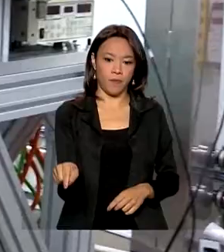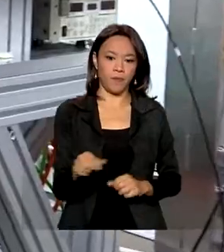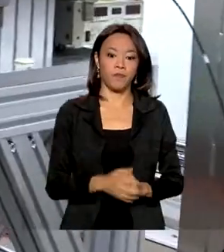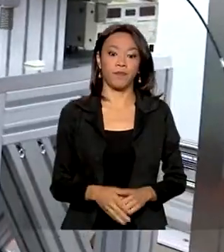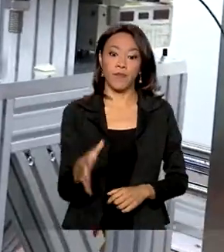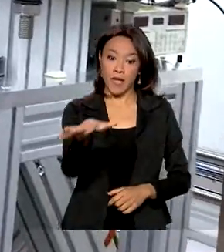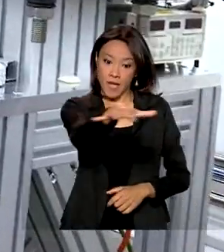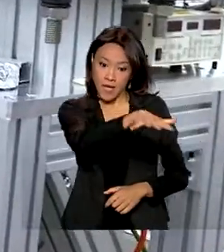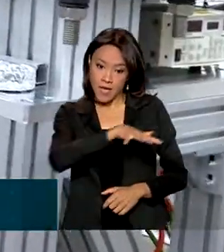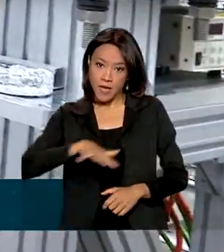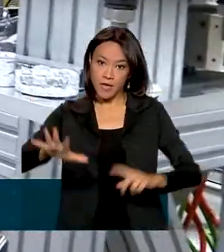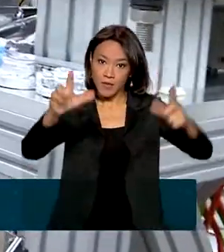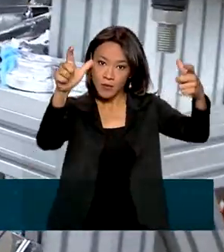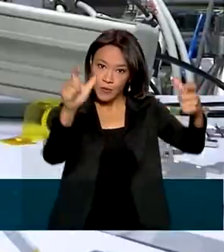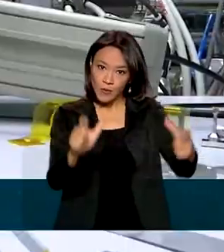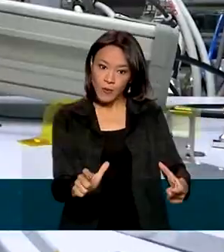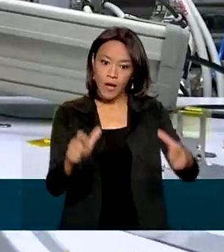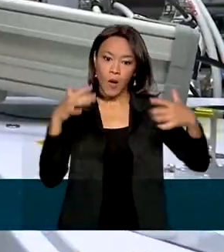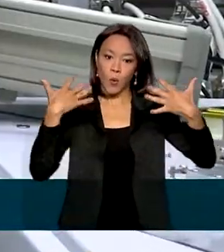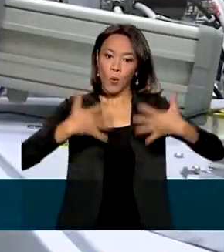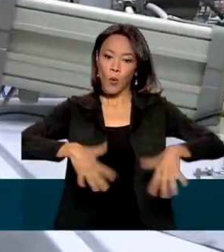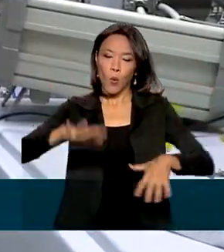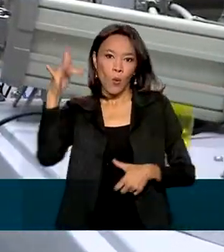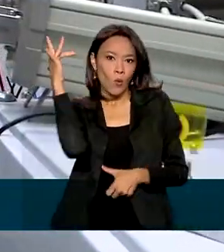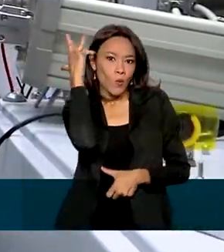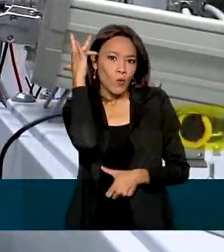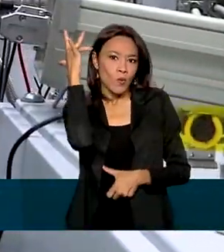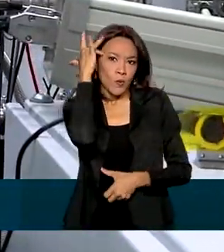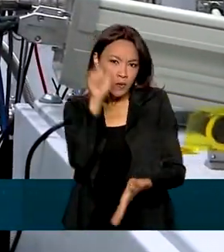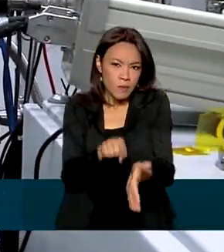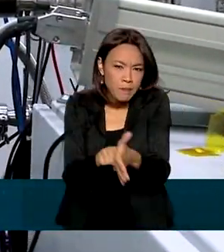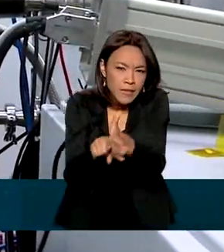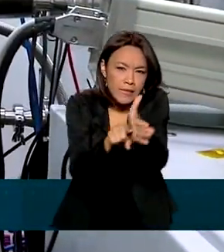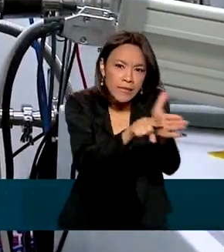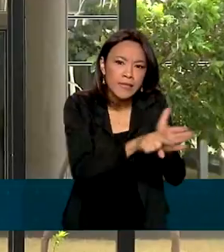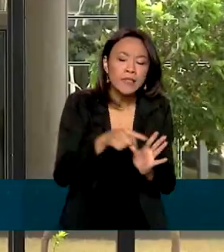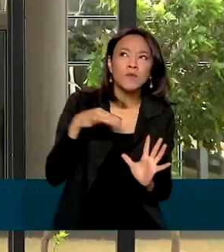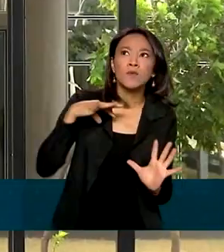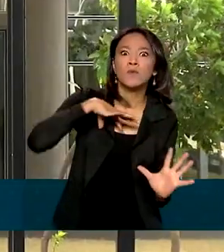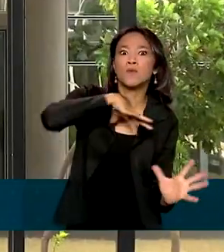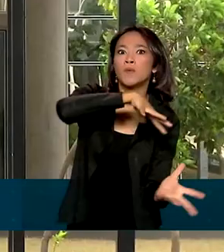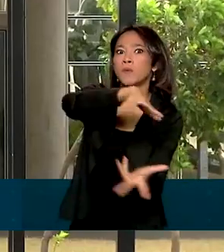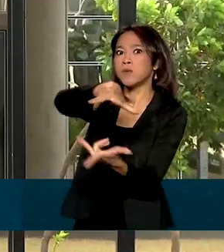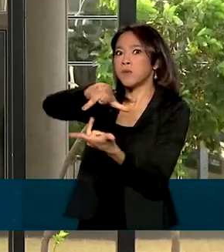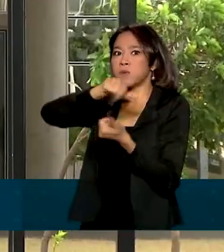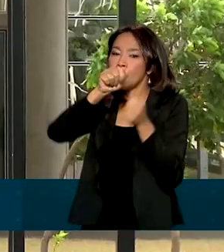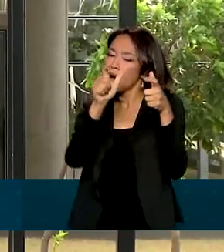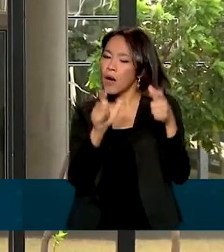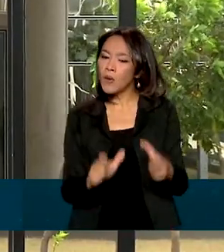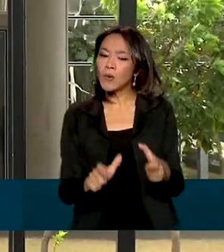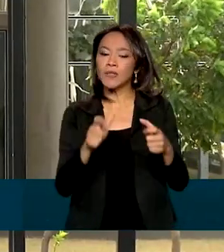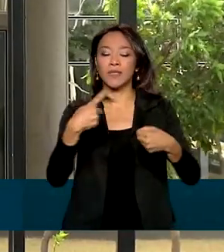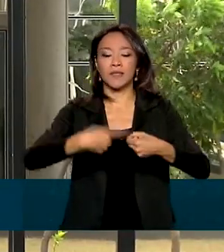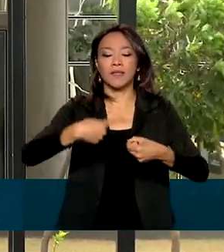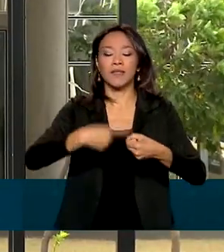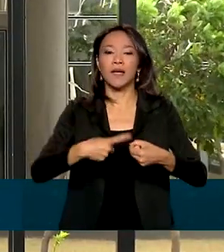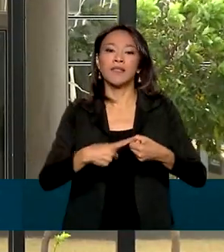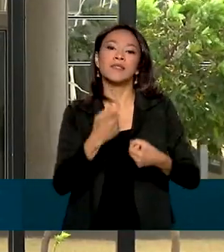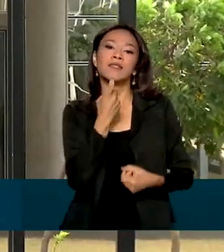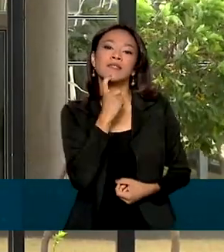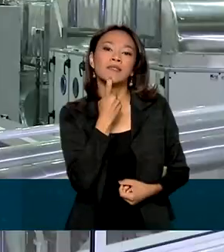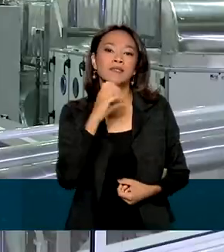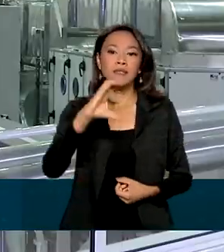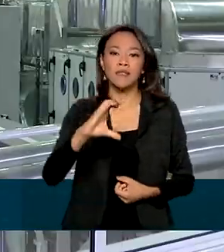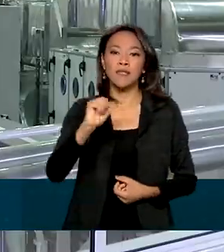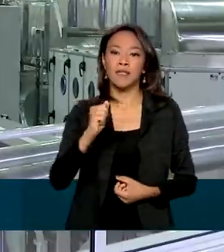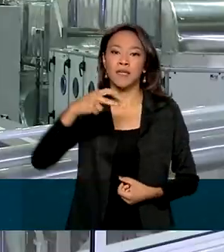Sirius é um dos mais sofisticados laboratórios de pesquisa do mundo e fica em Campinas, no interior de São